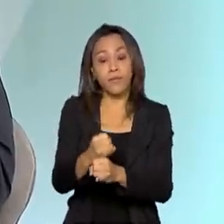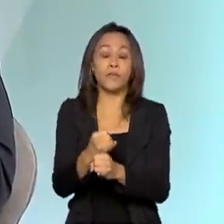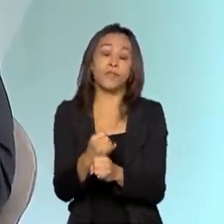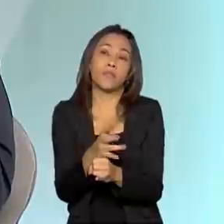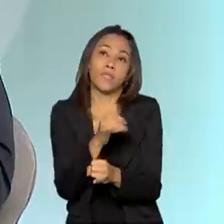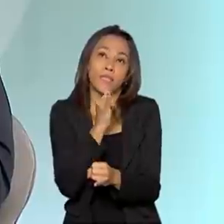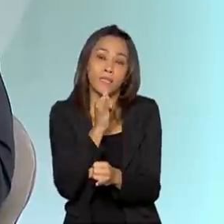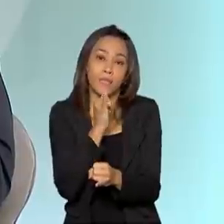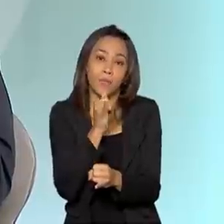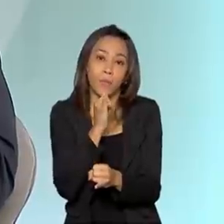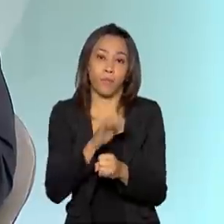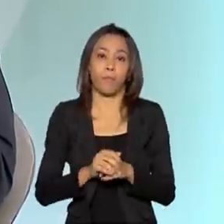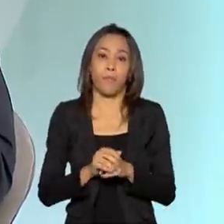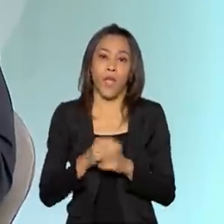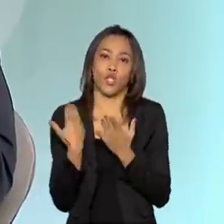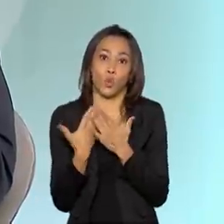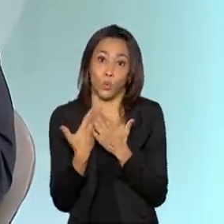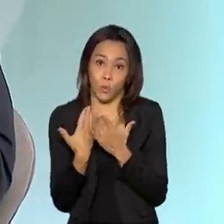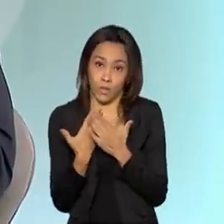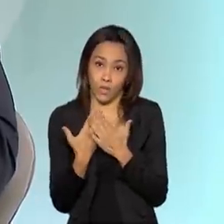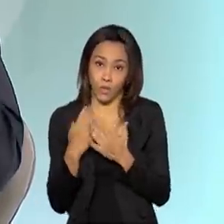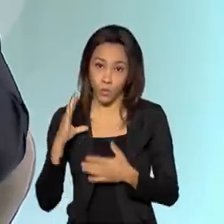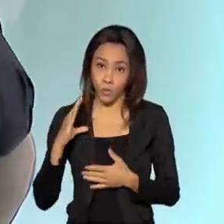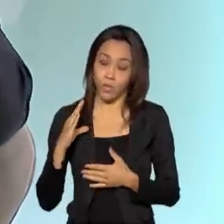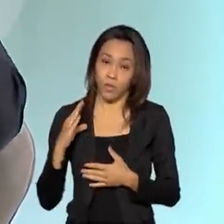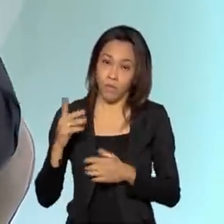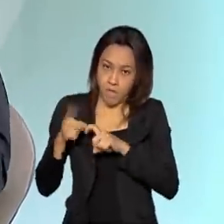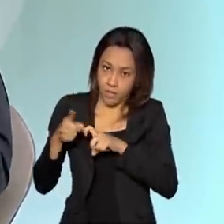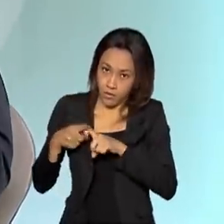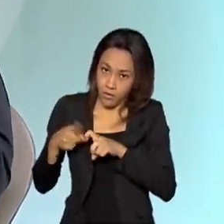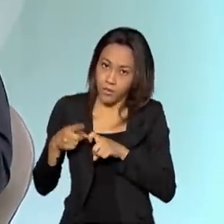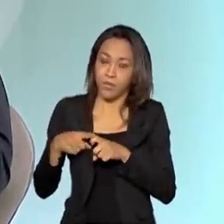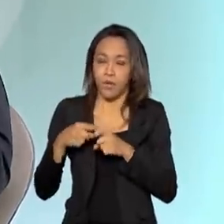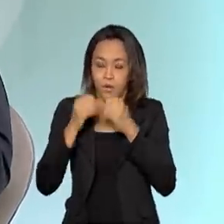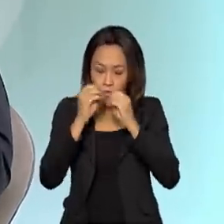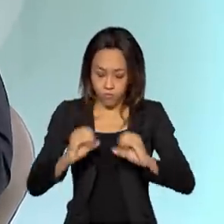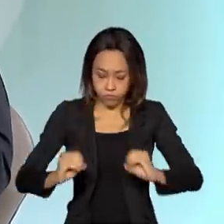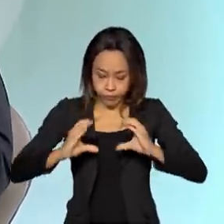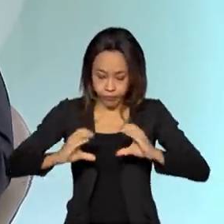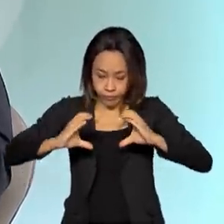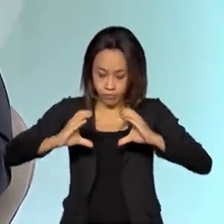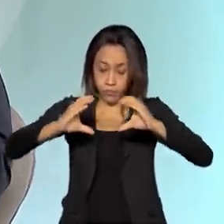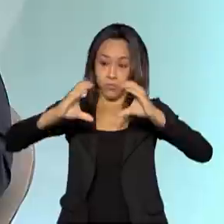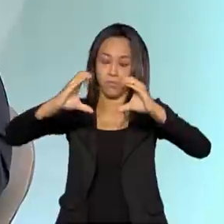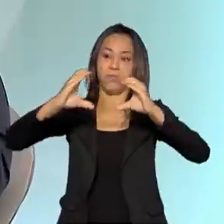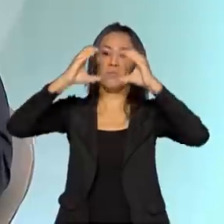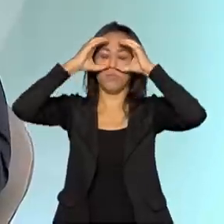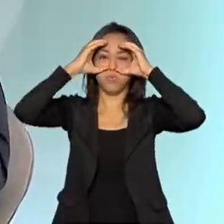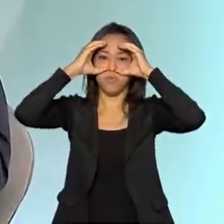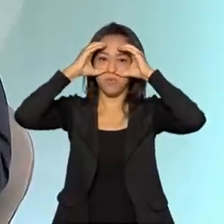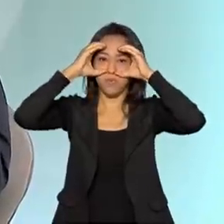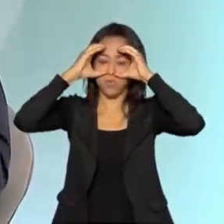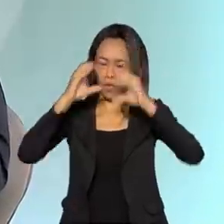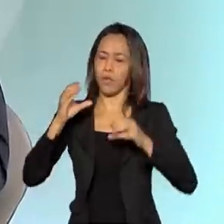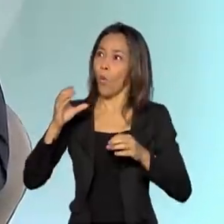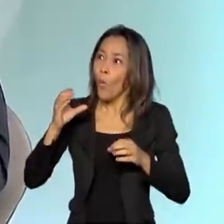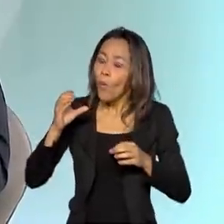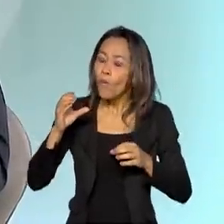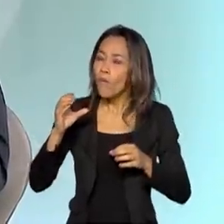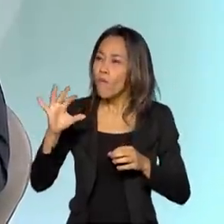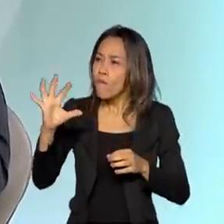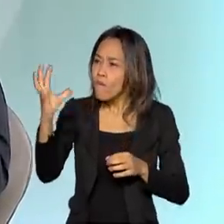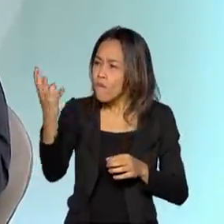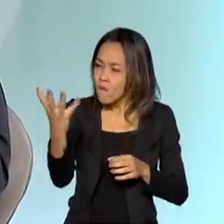um estudante de medicina com óculos de realidade mista e virtual, ele conseguir